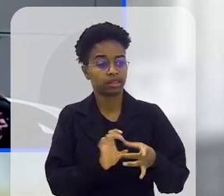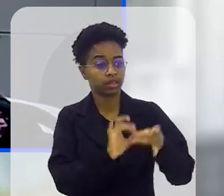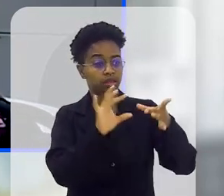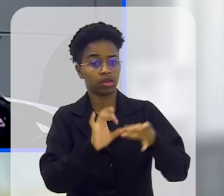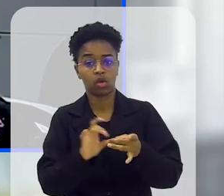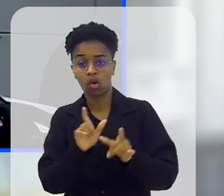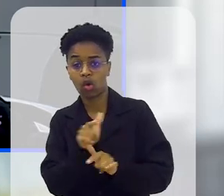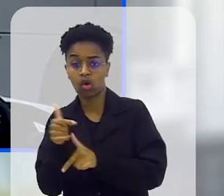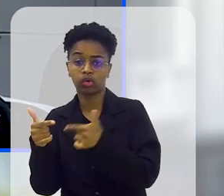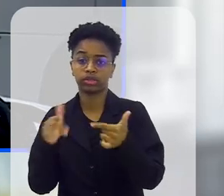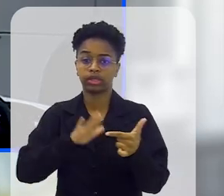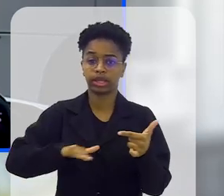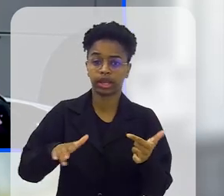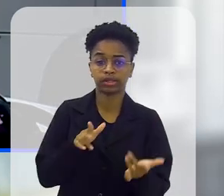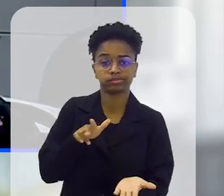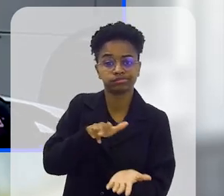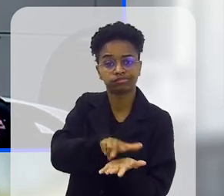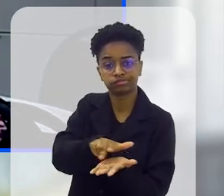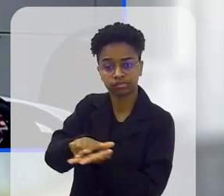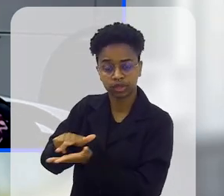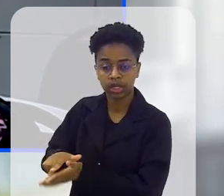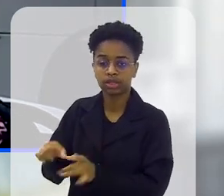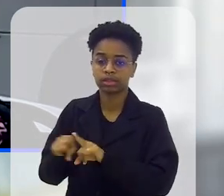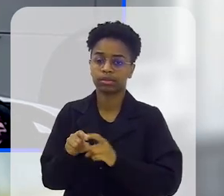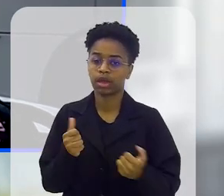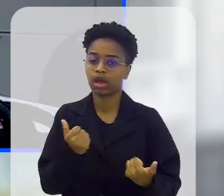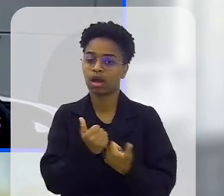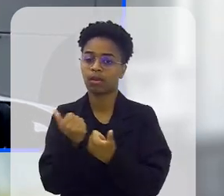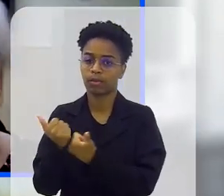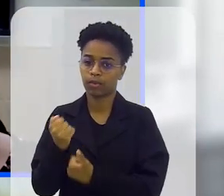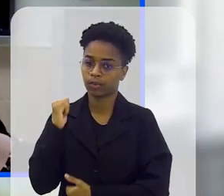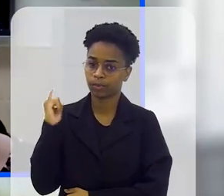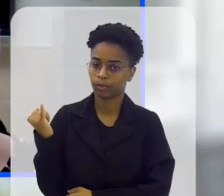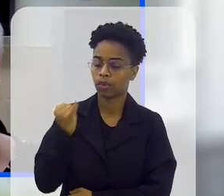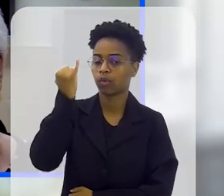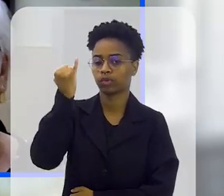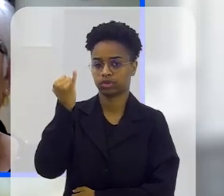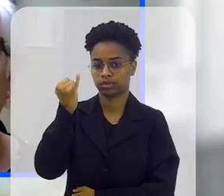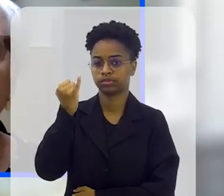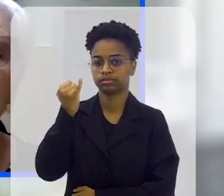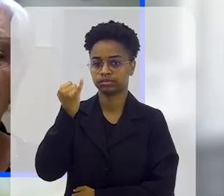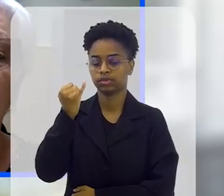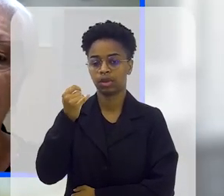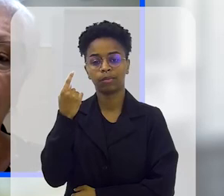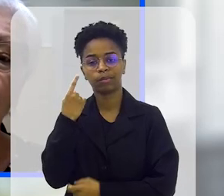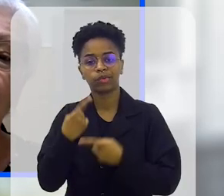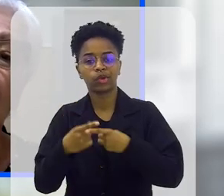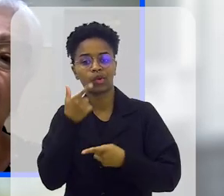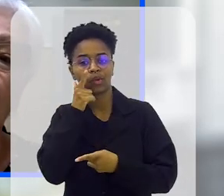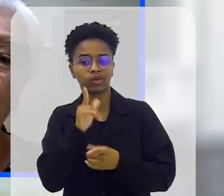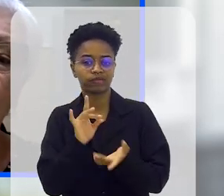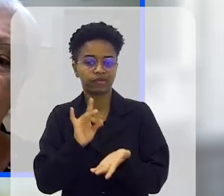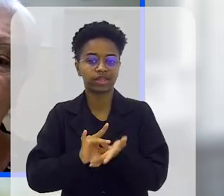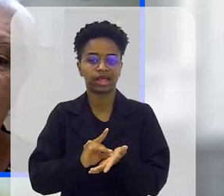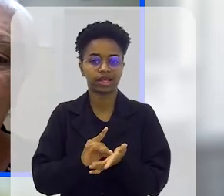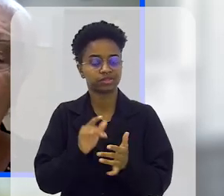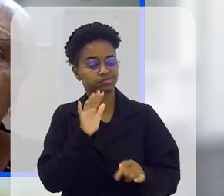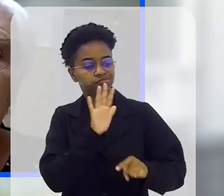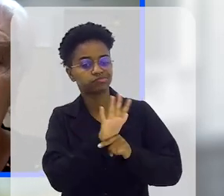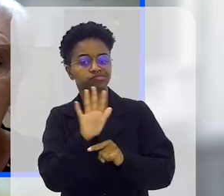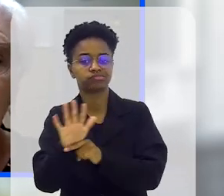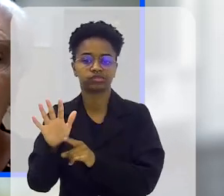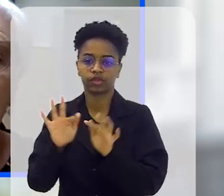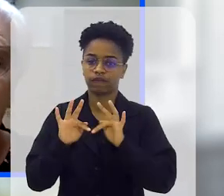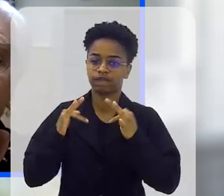leitos para outras crianças, a gente dá também esse suporte, que é tão importante quanto a gente garante que realmente a gente vai